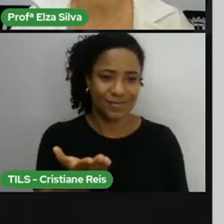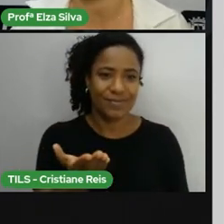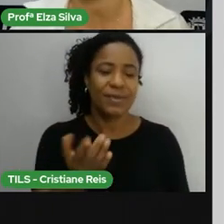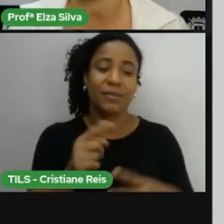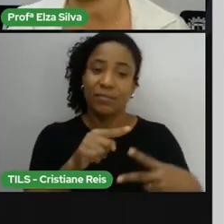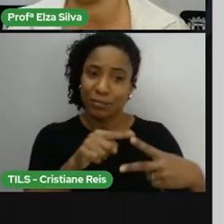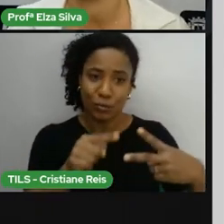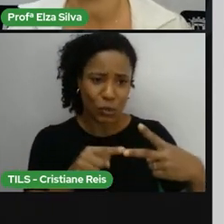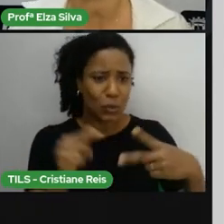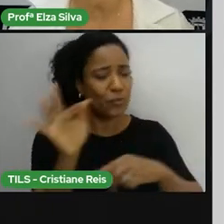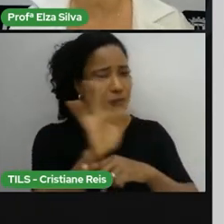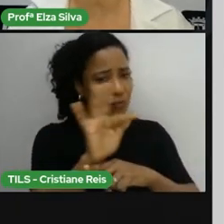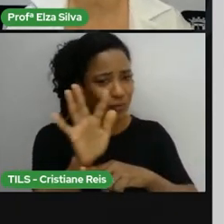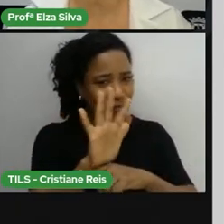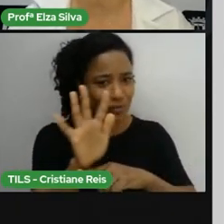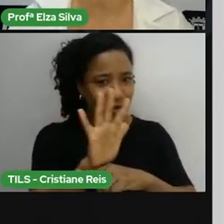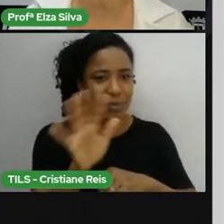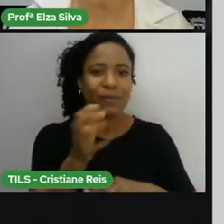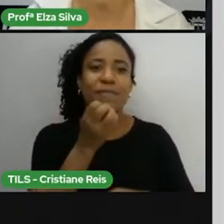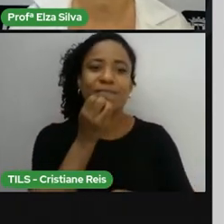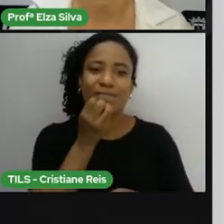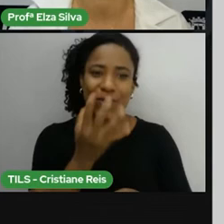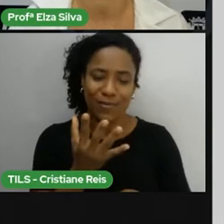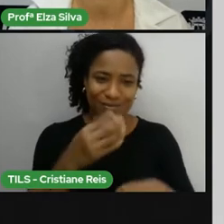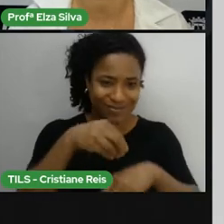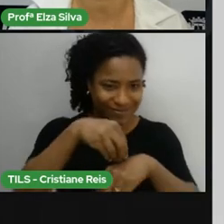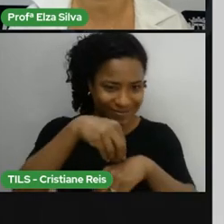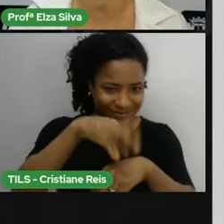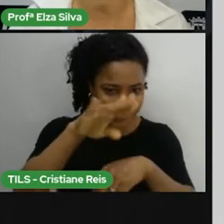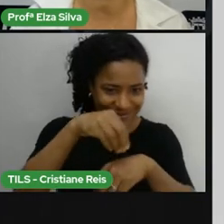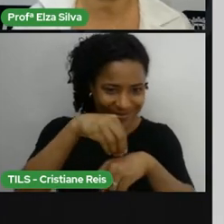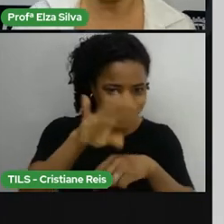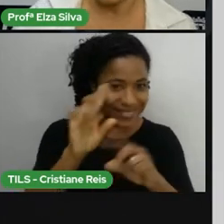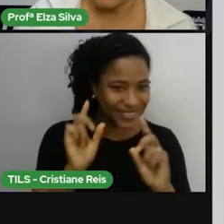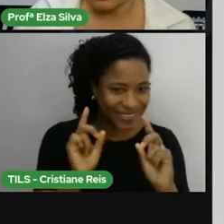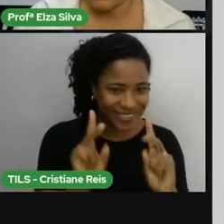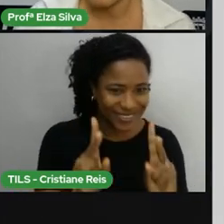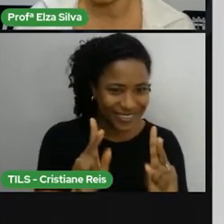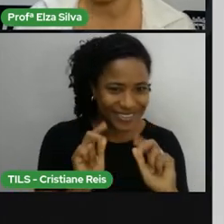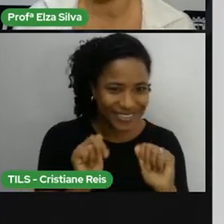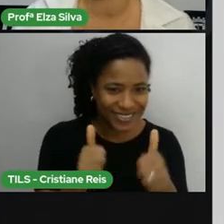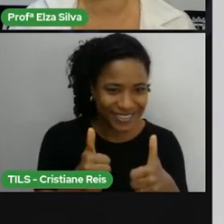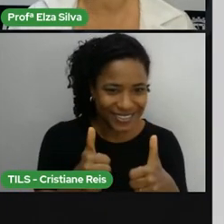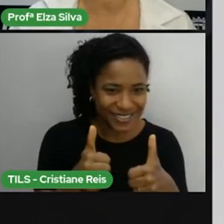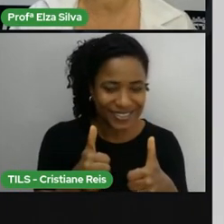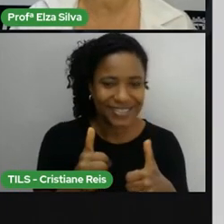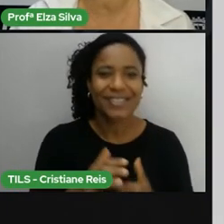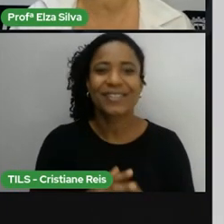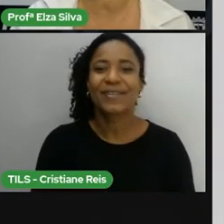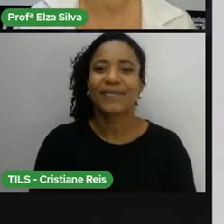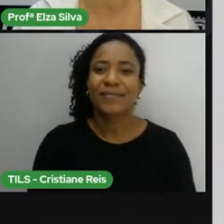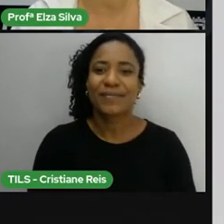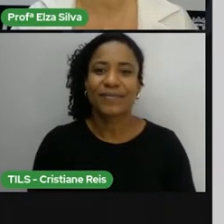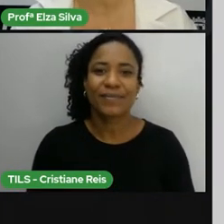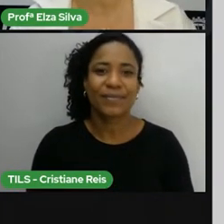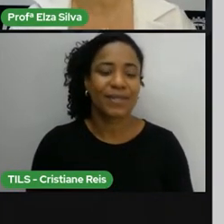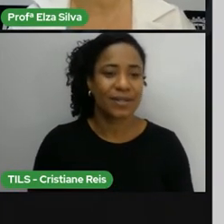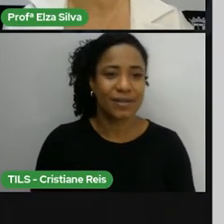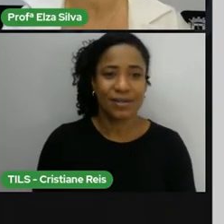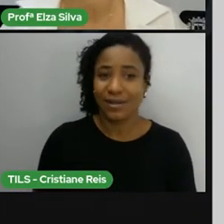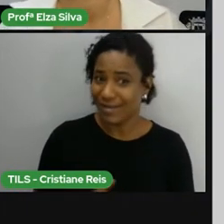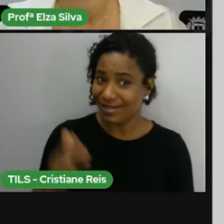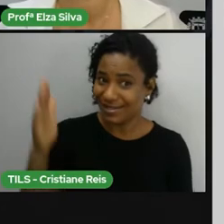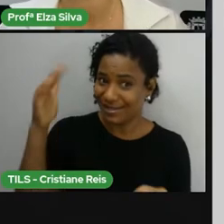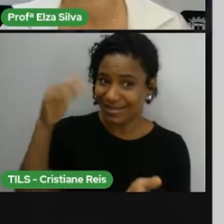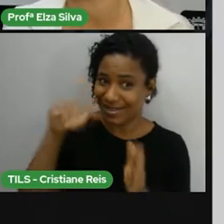cinematográficas que nós deixamos como sugestão. Ok? Mas nós não encerramos a nossa aula